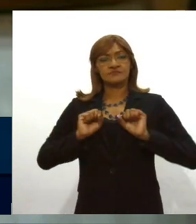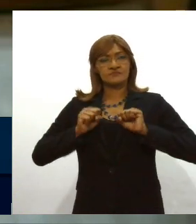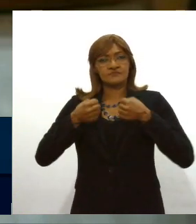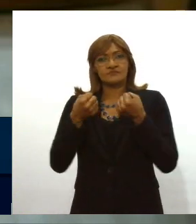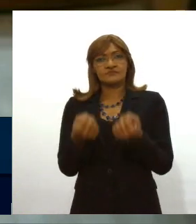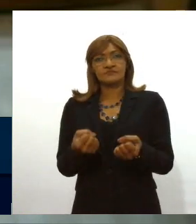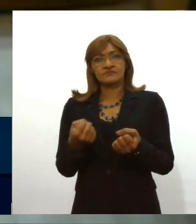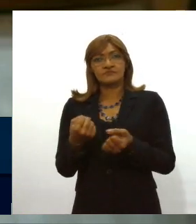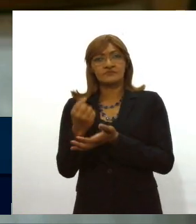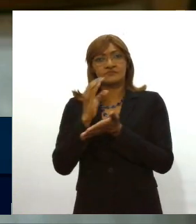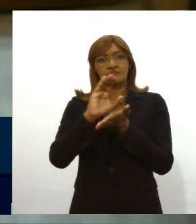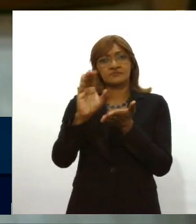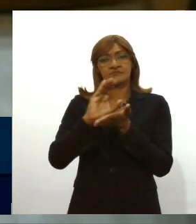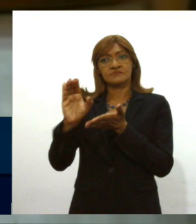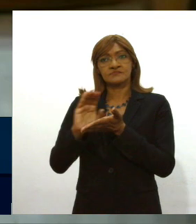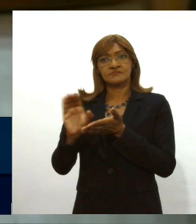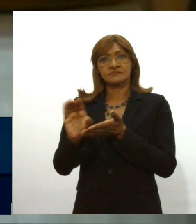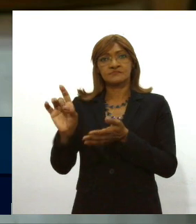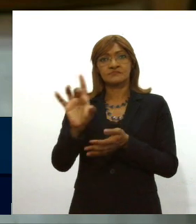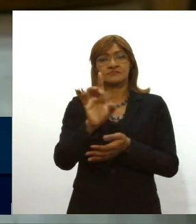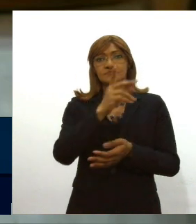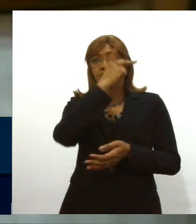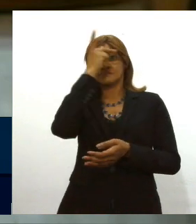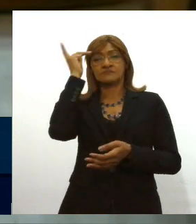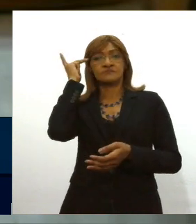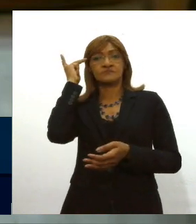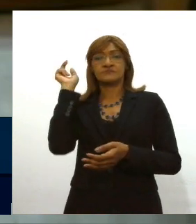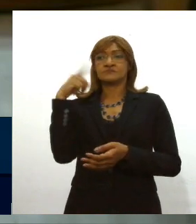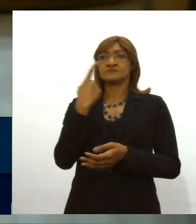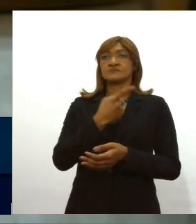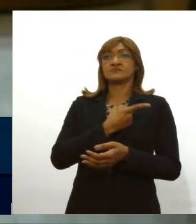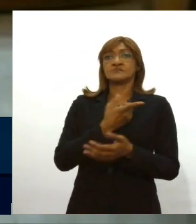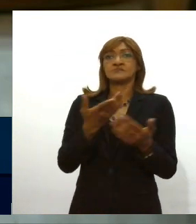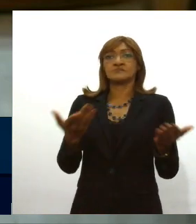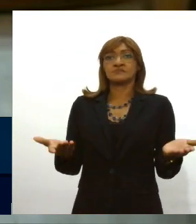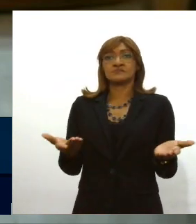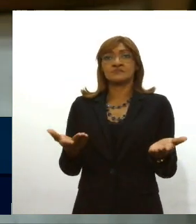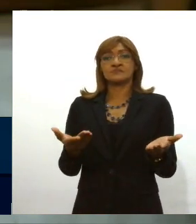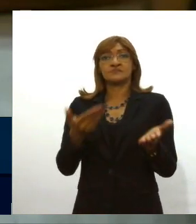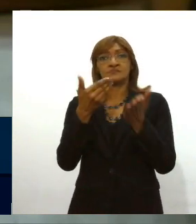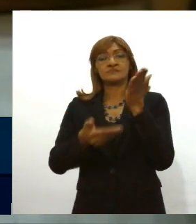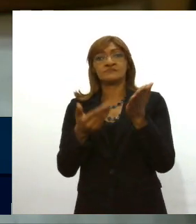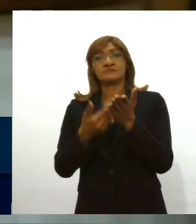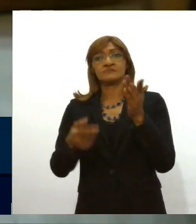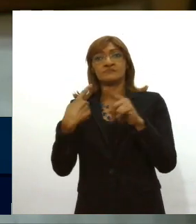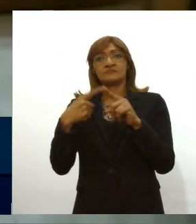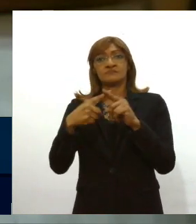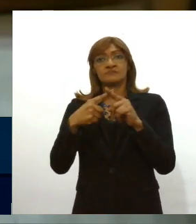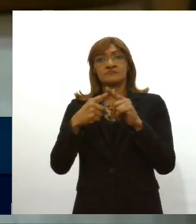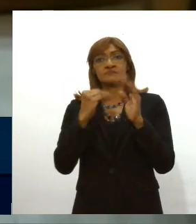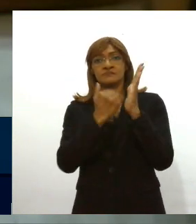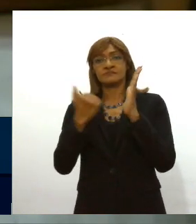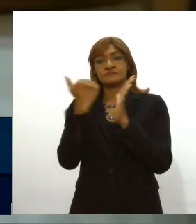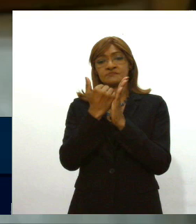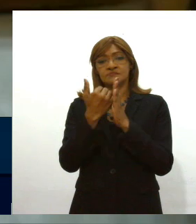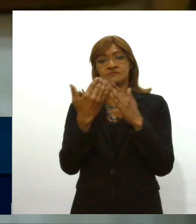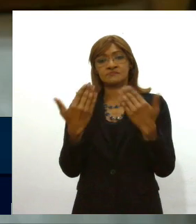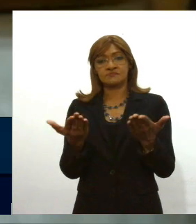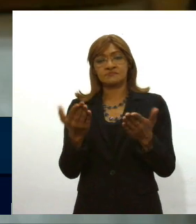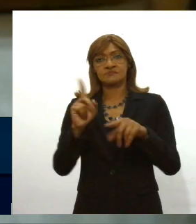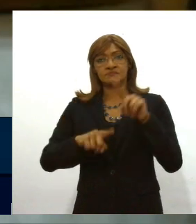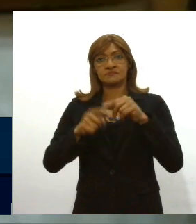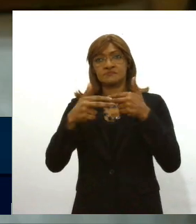colocar dinheiro na mão das pessoas mas a gente está perdendo o poder de compra por um aumento acima da realidade então